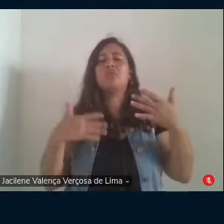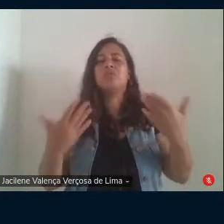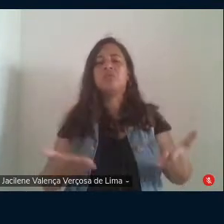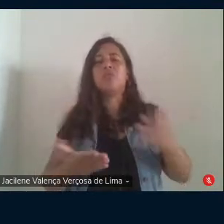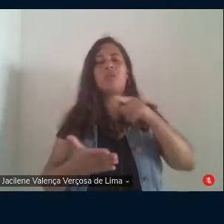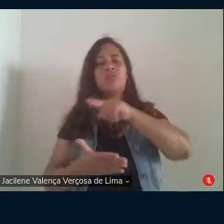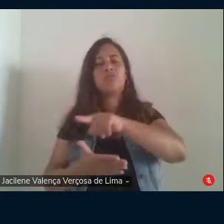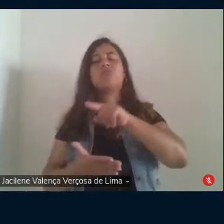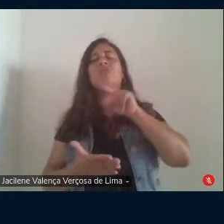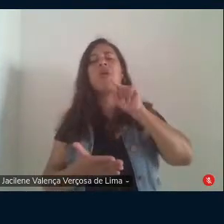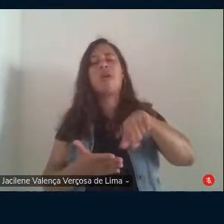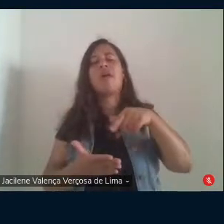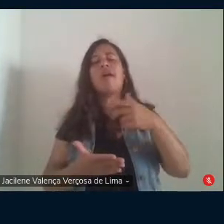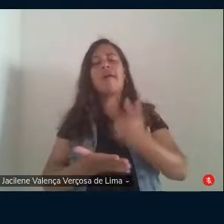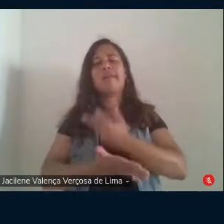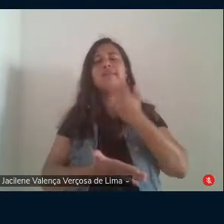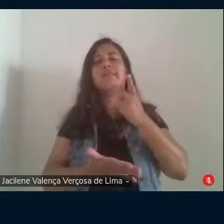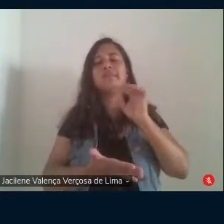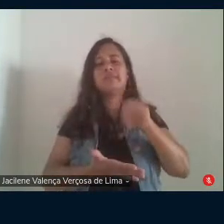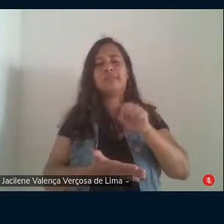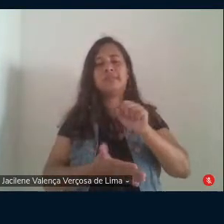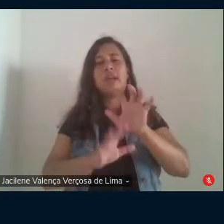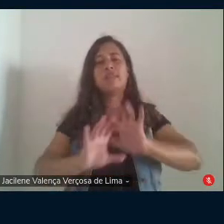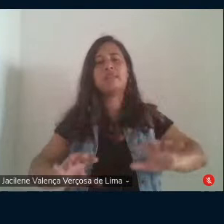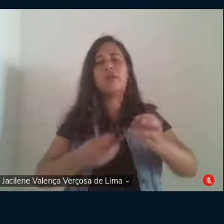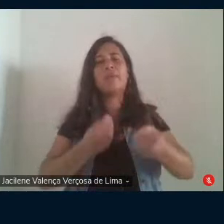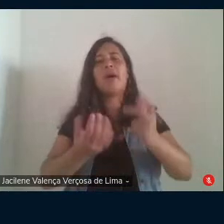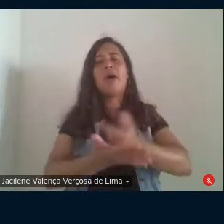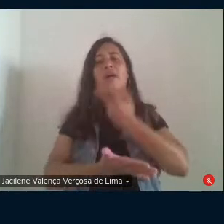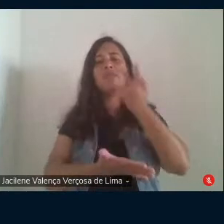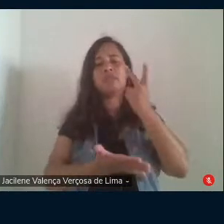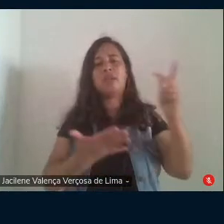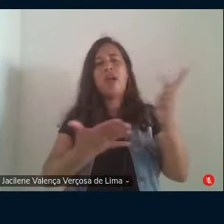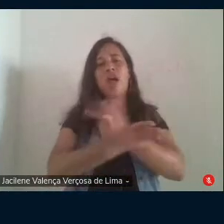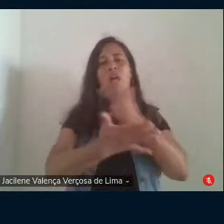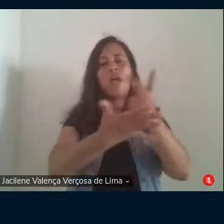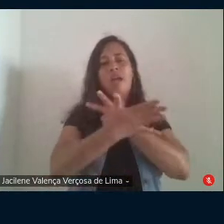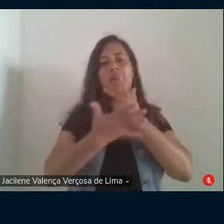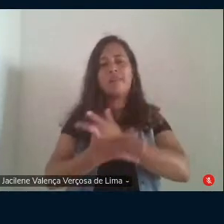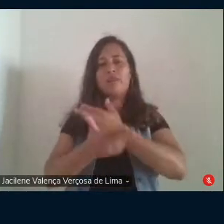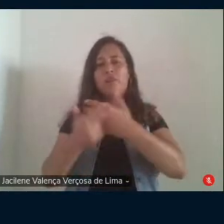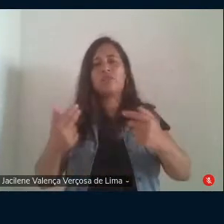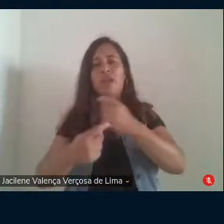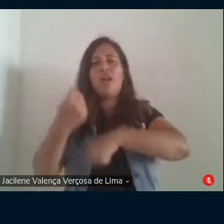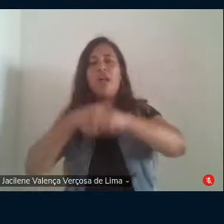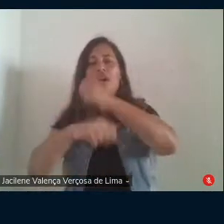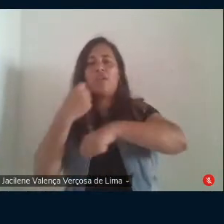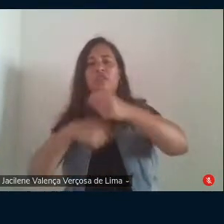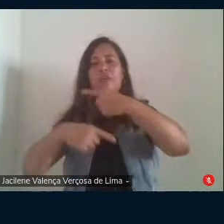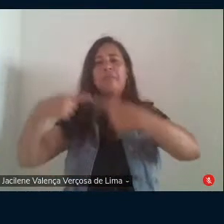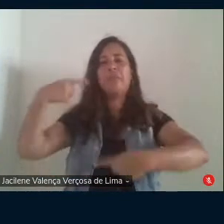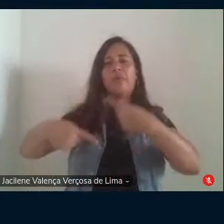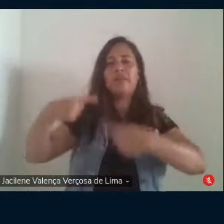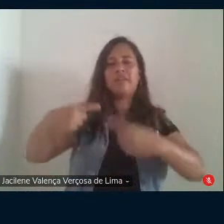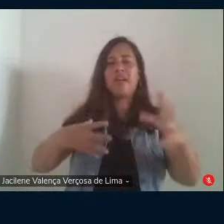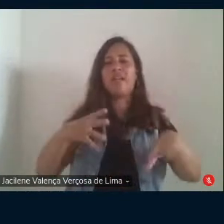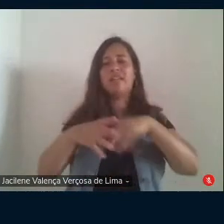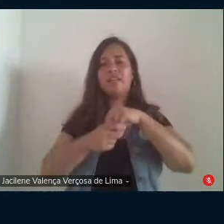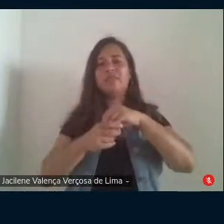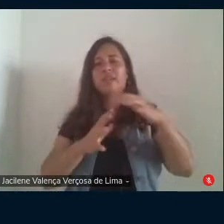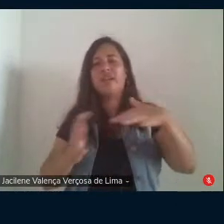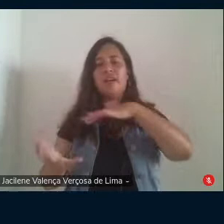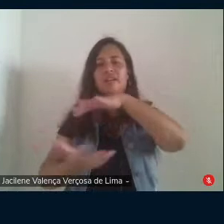foram cometidos assim como acontecem erros na condição econômica e política em tantas nações em tantos